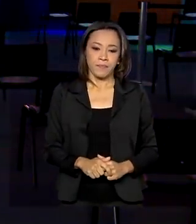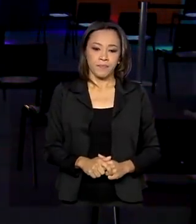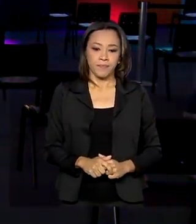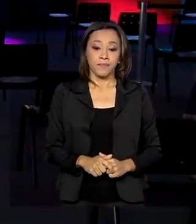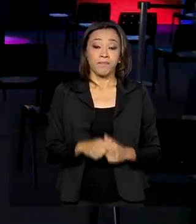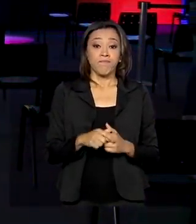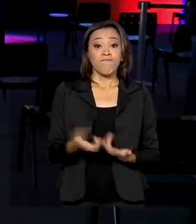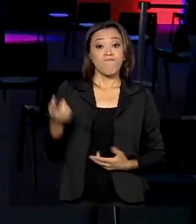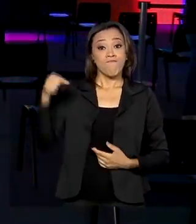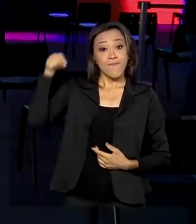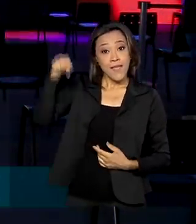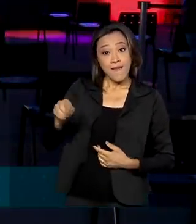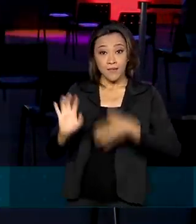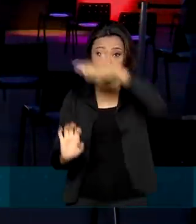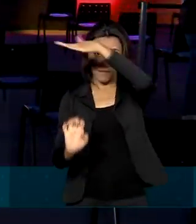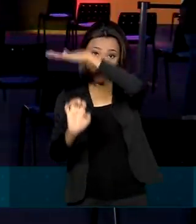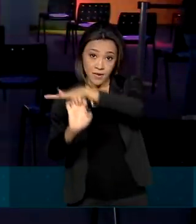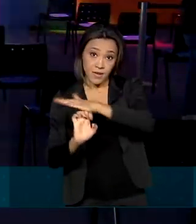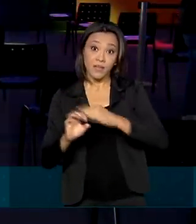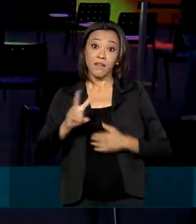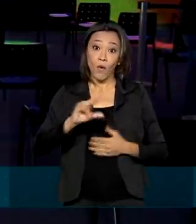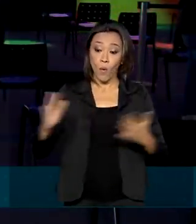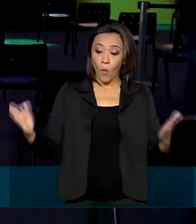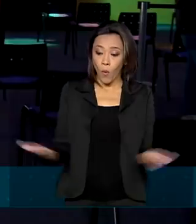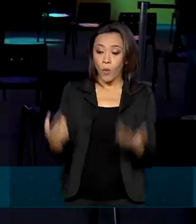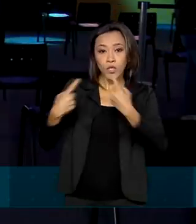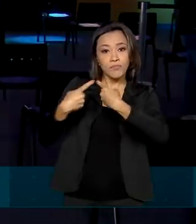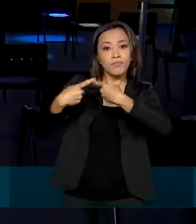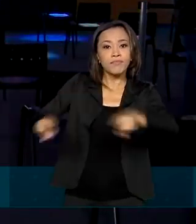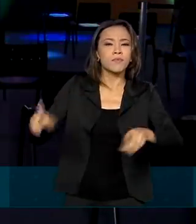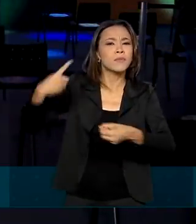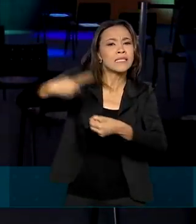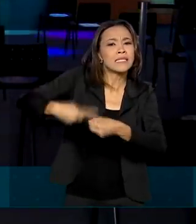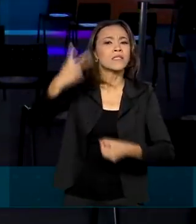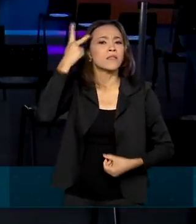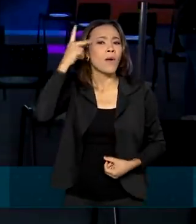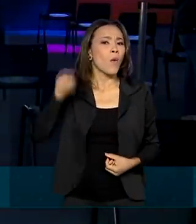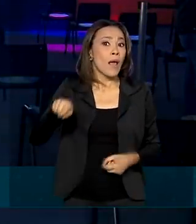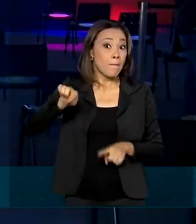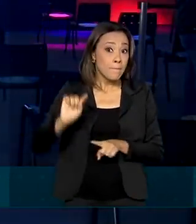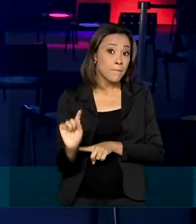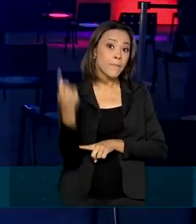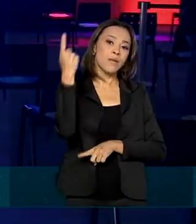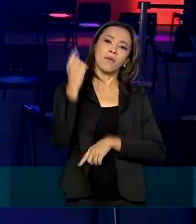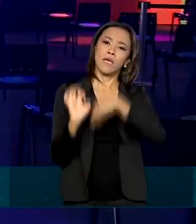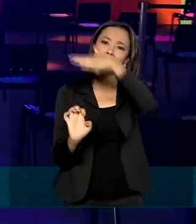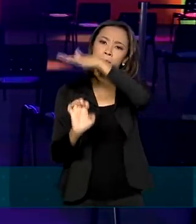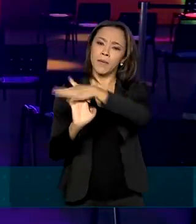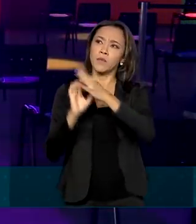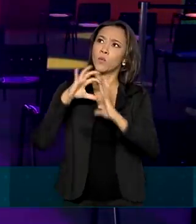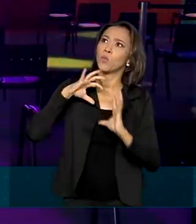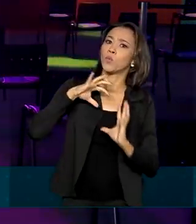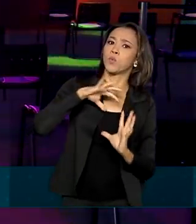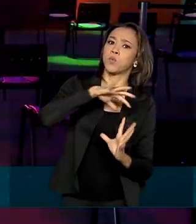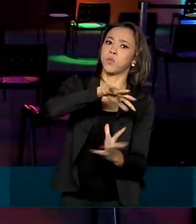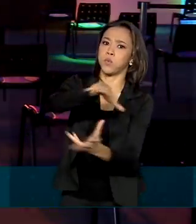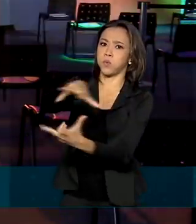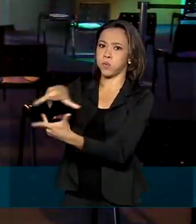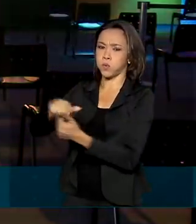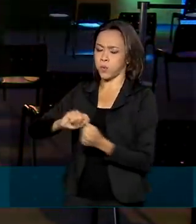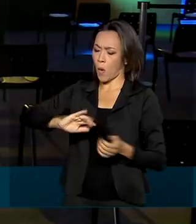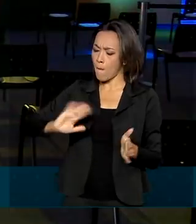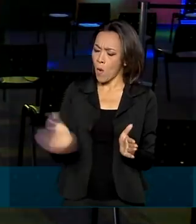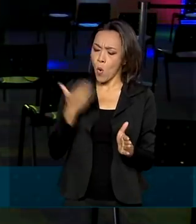A usina que será inaugurada hoje aqui em Guariba, interior paulista, é a primeira do mundo em escala comercial a produzir